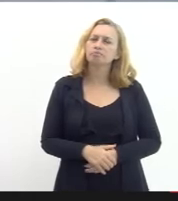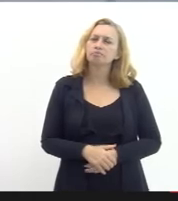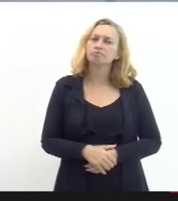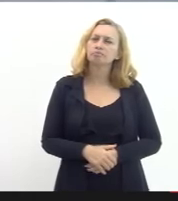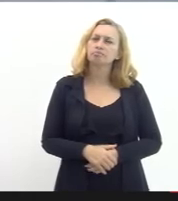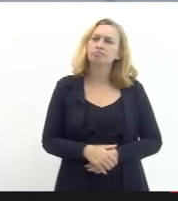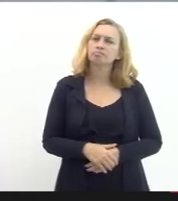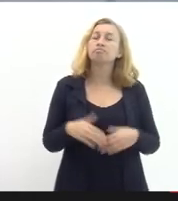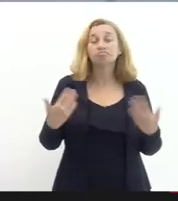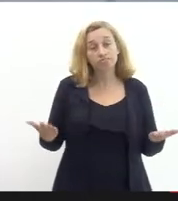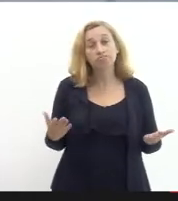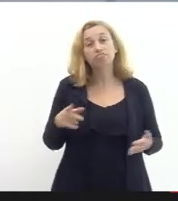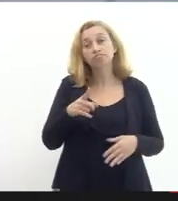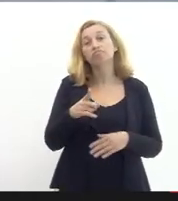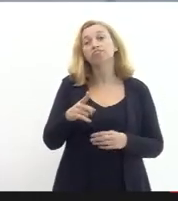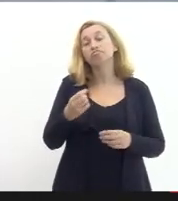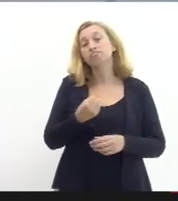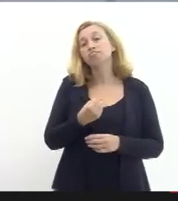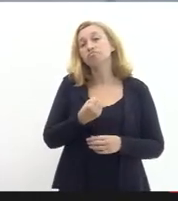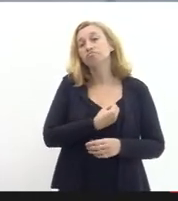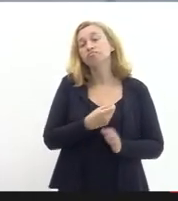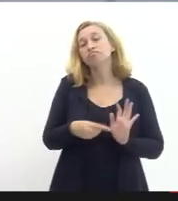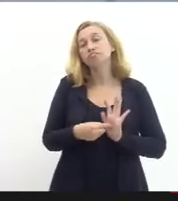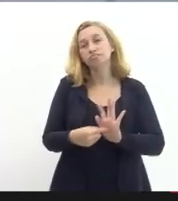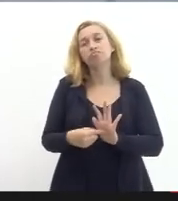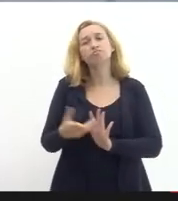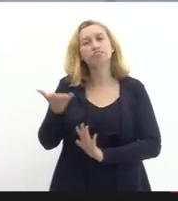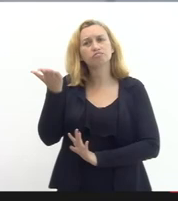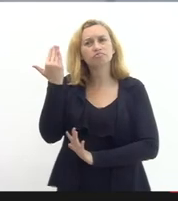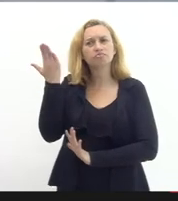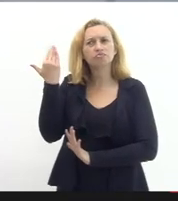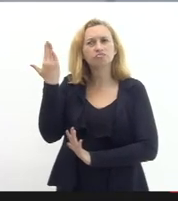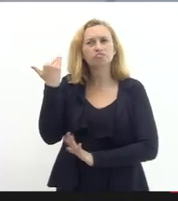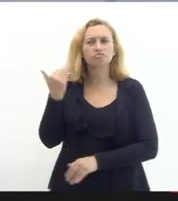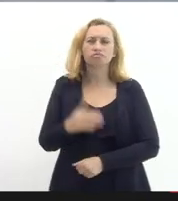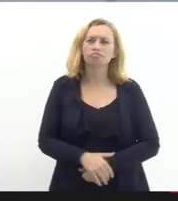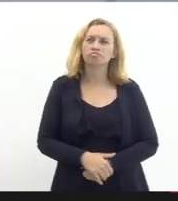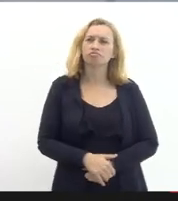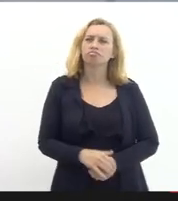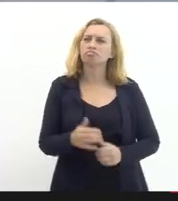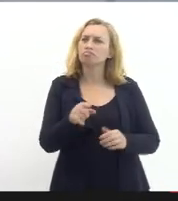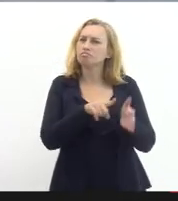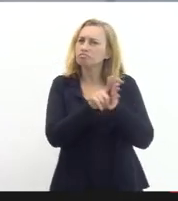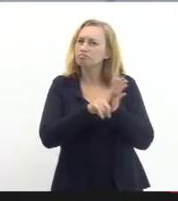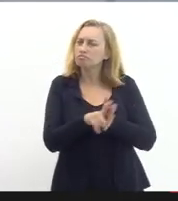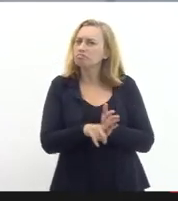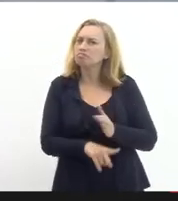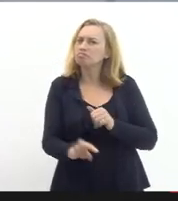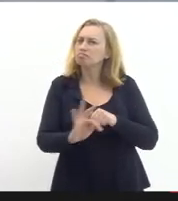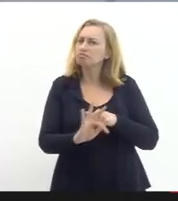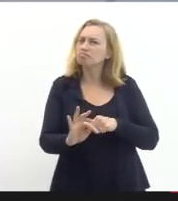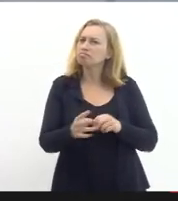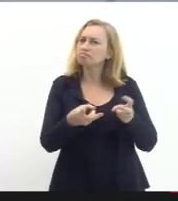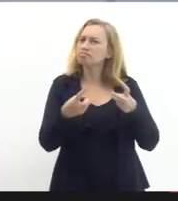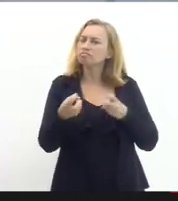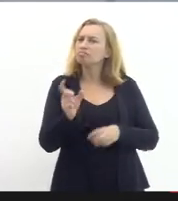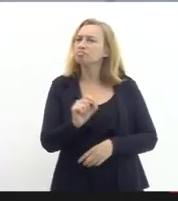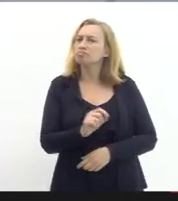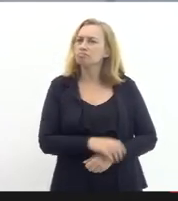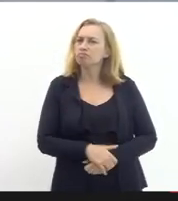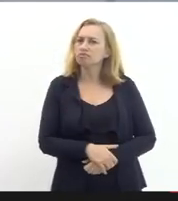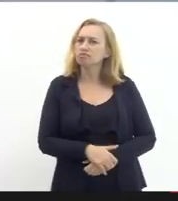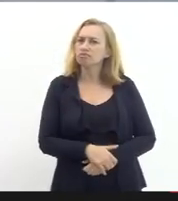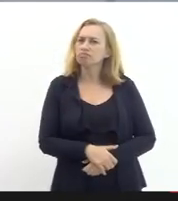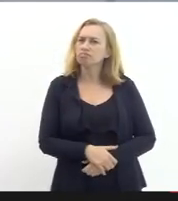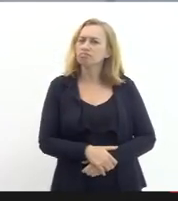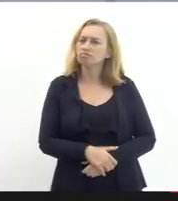então esse número que foi apresentado à época numa análise mais técnica a gente percebe que foi o